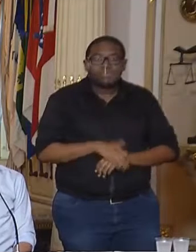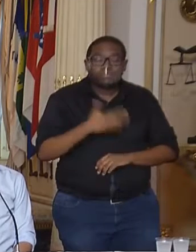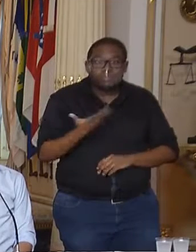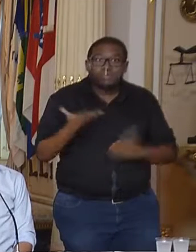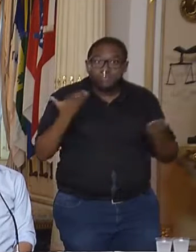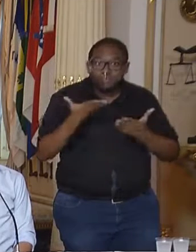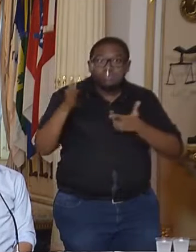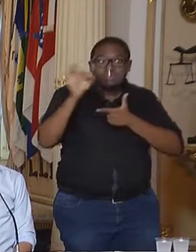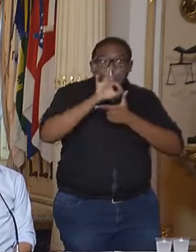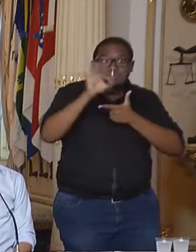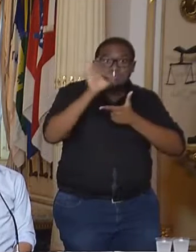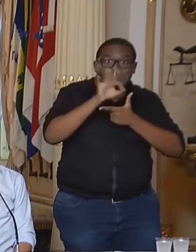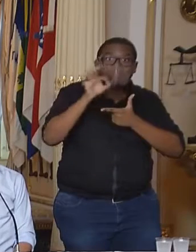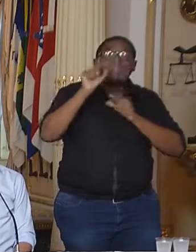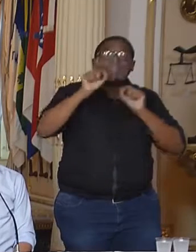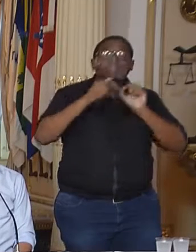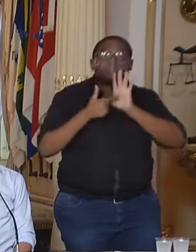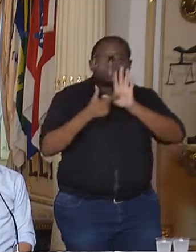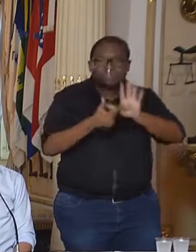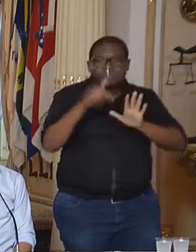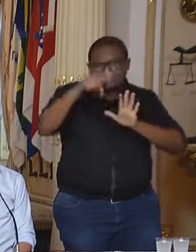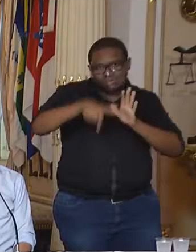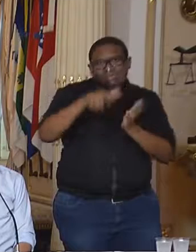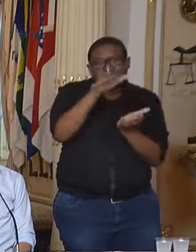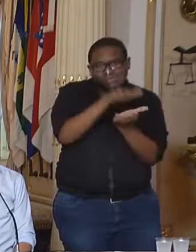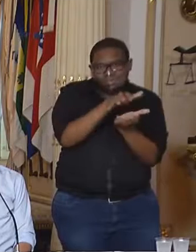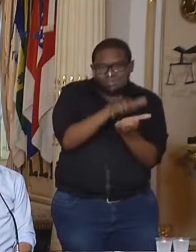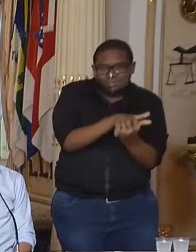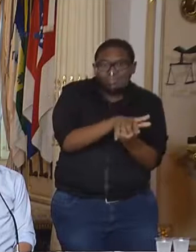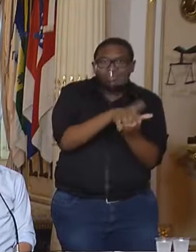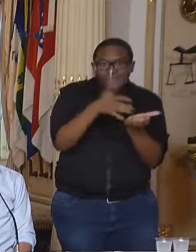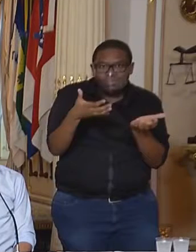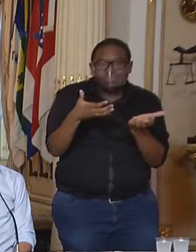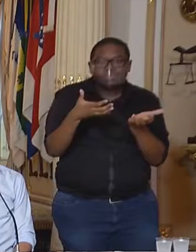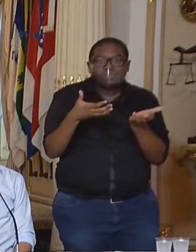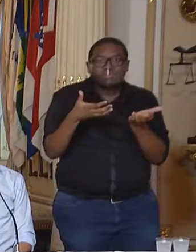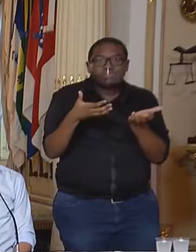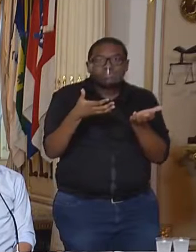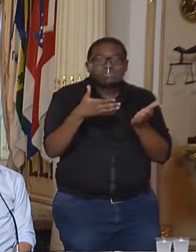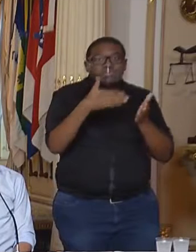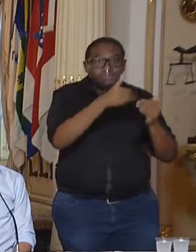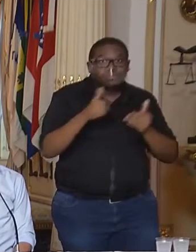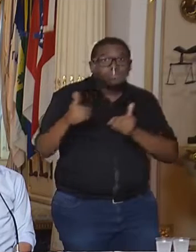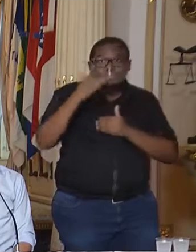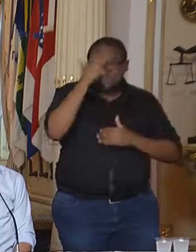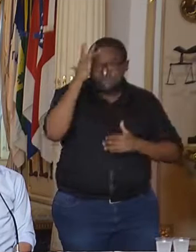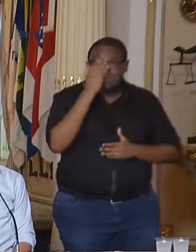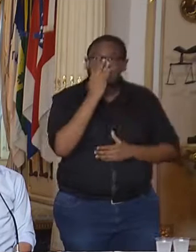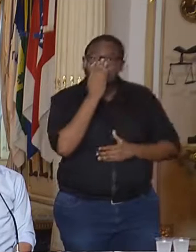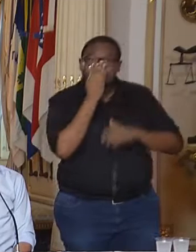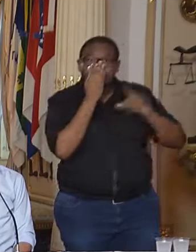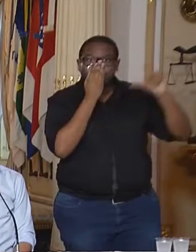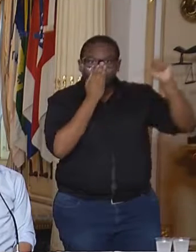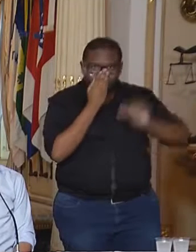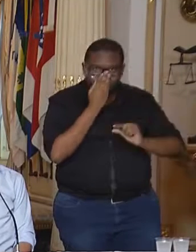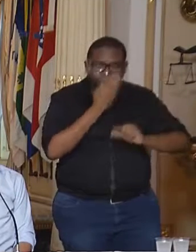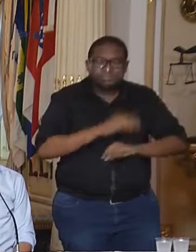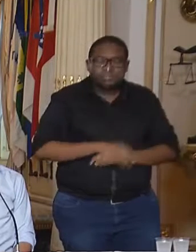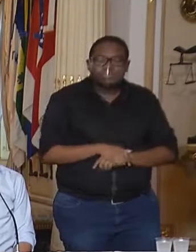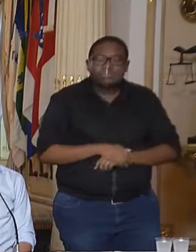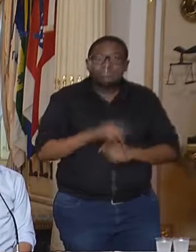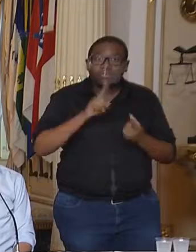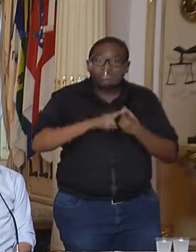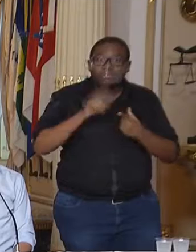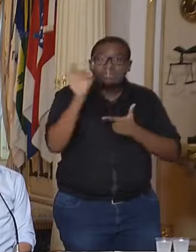estes dados apontam, de forma geral, no Estado, para a redução das solicitações de internação, diminuição da